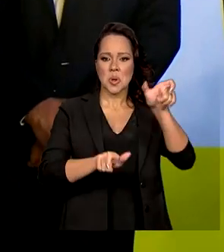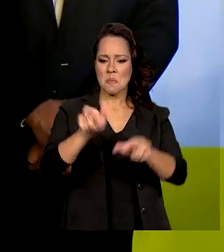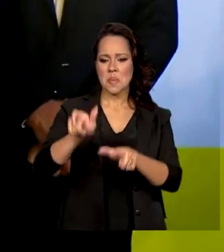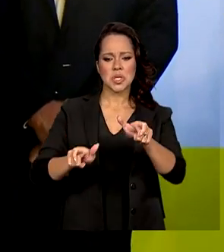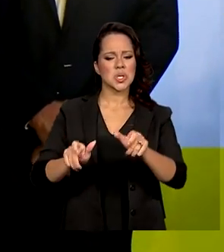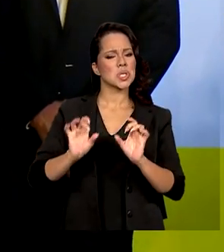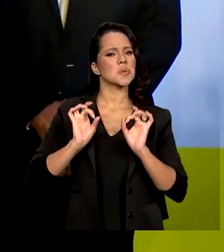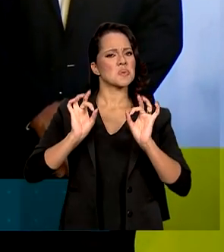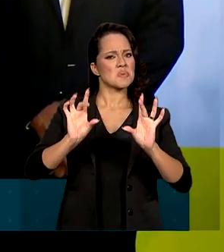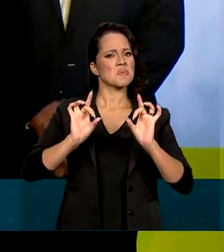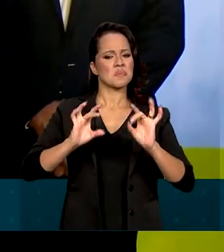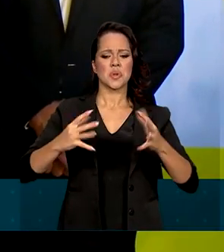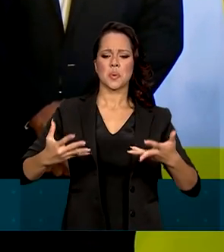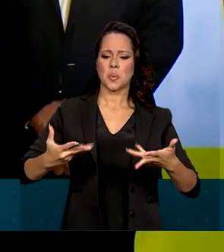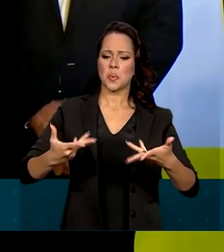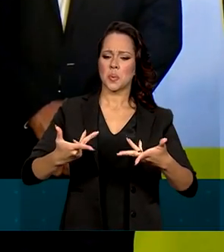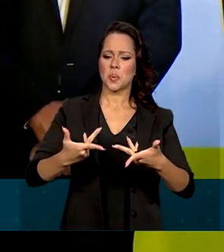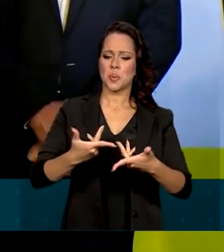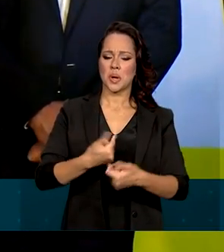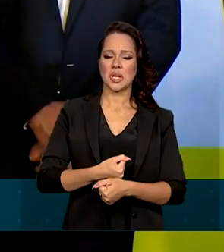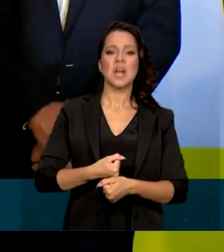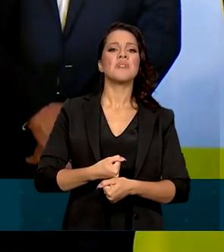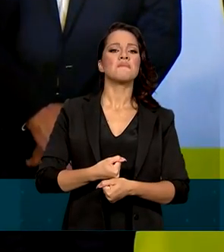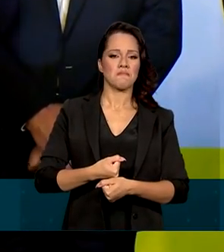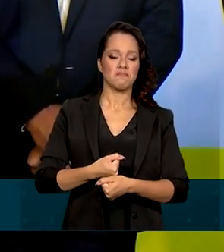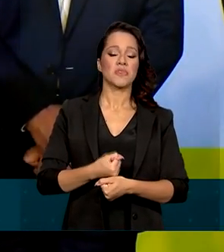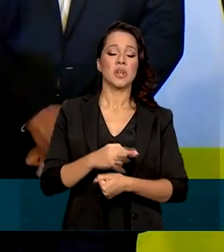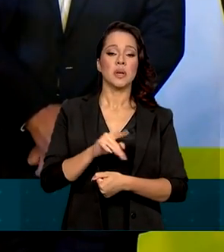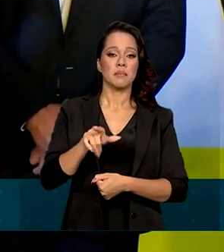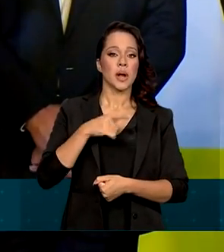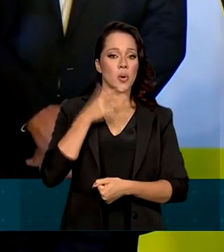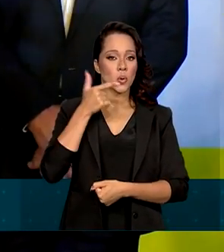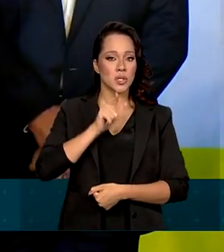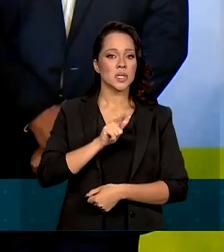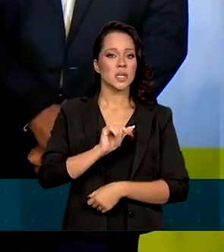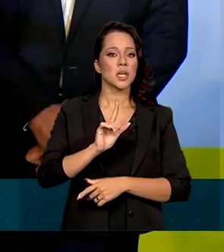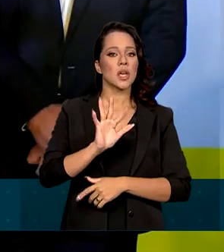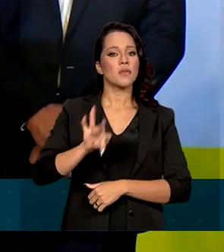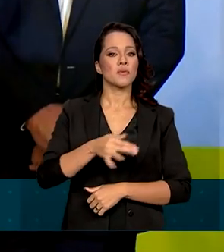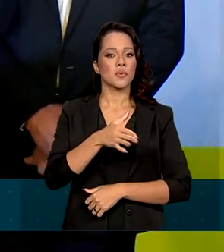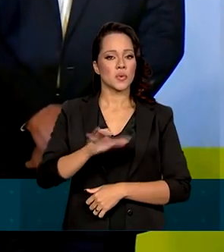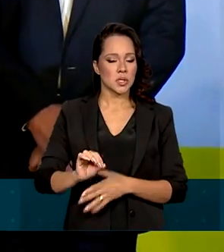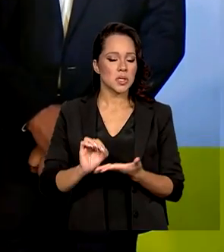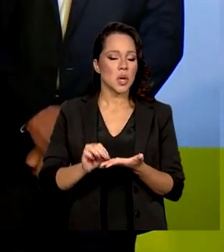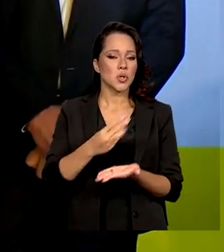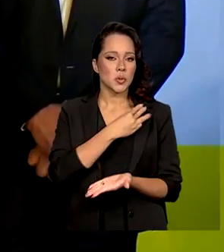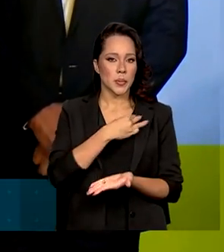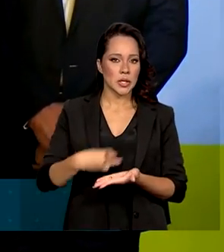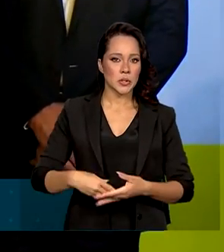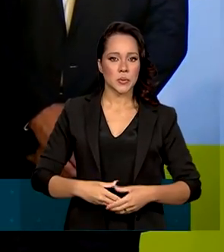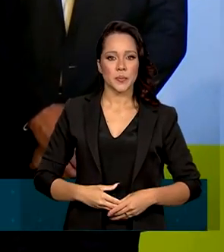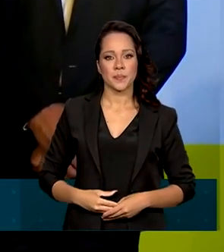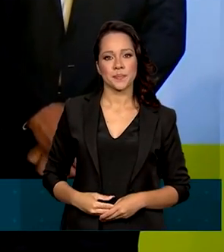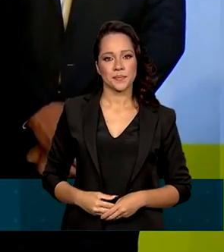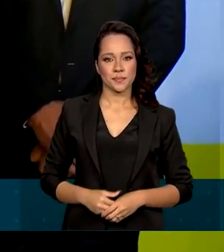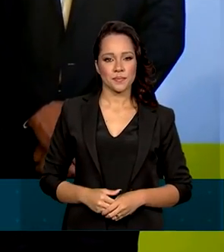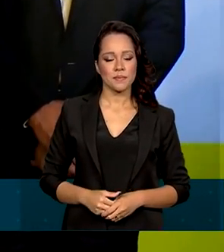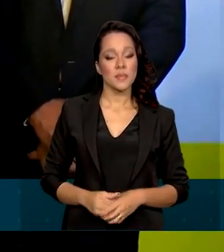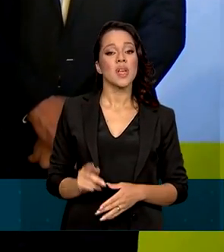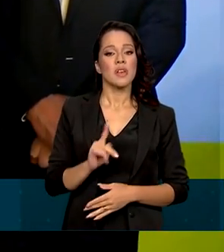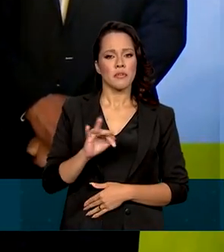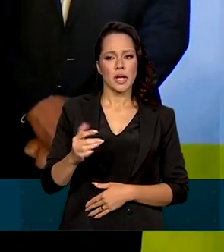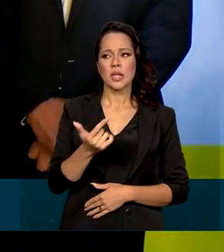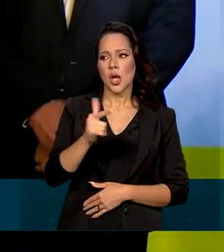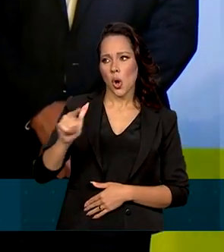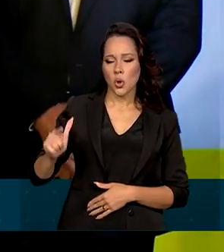extraordinária qualificação e qualidade para exercer a função que lhe foi delegada. Vai ter